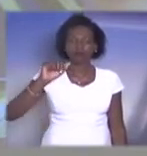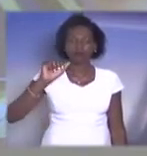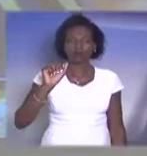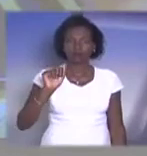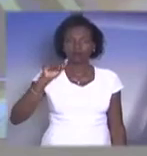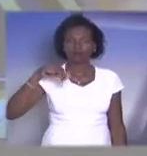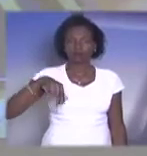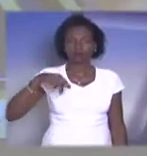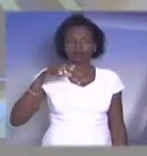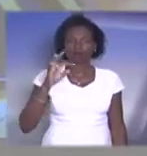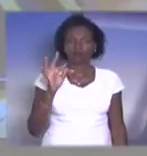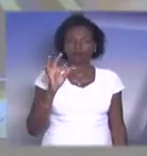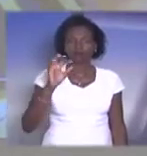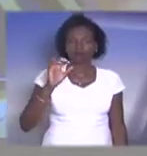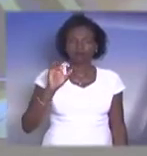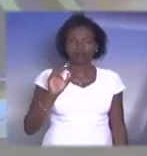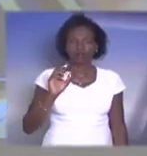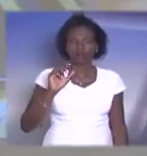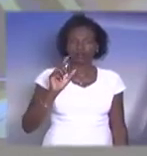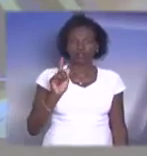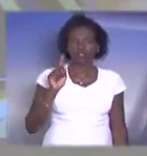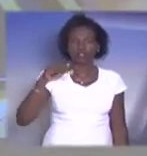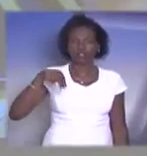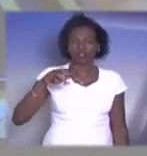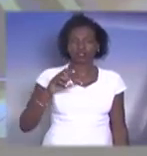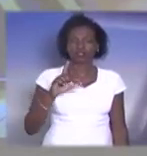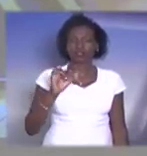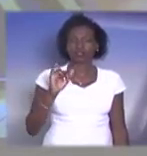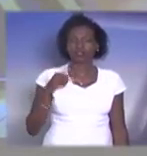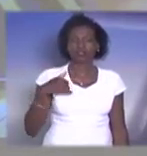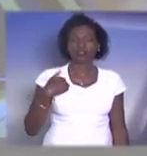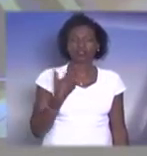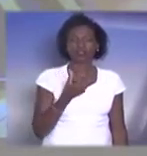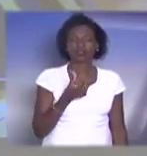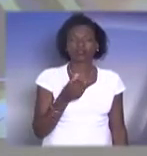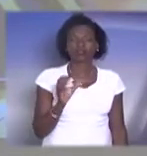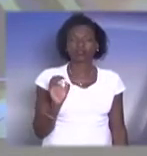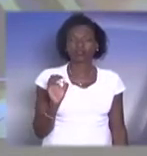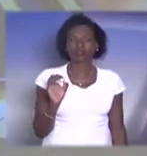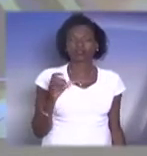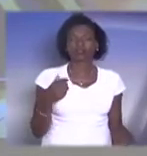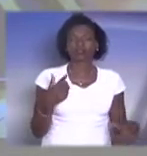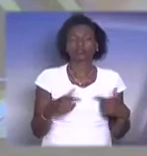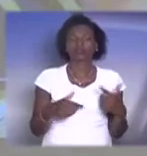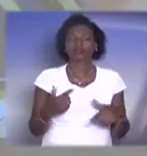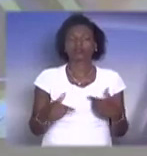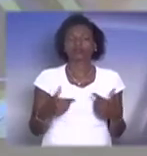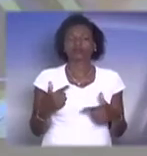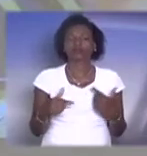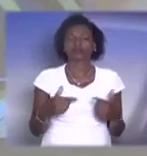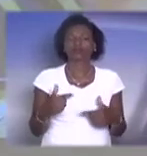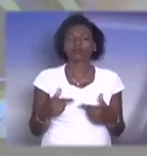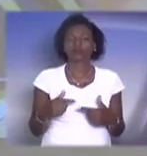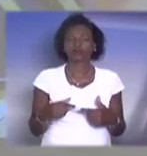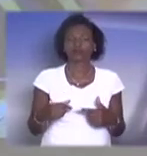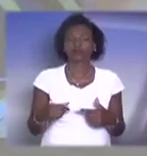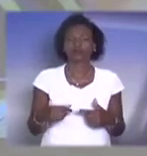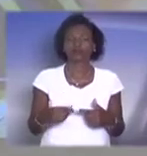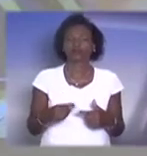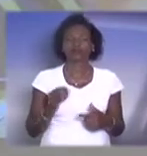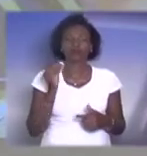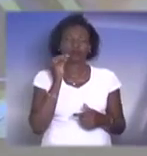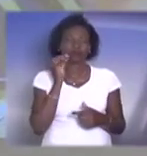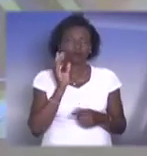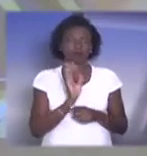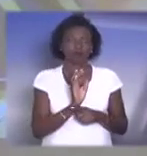João Batista Antognoli, um homem de 60 anos que trabalhando no combate ao incêndio de um